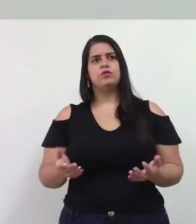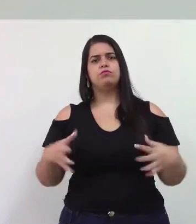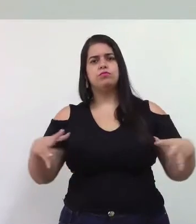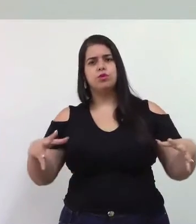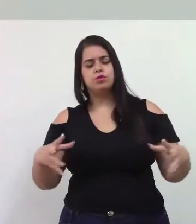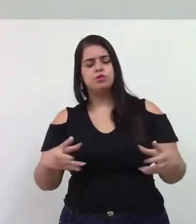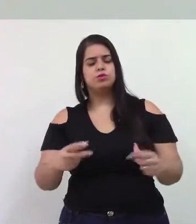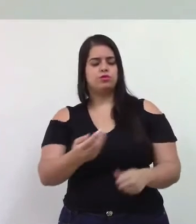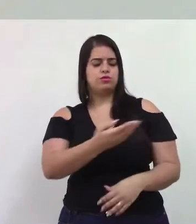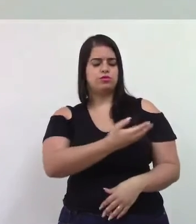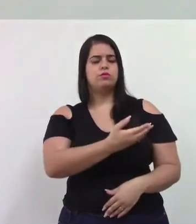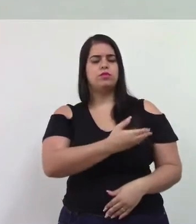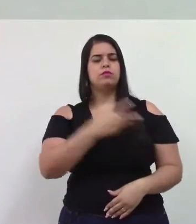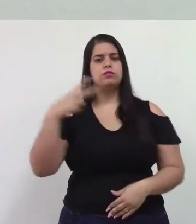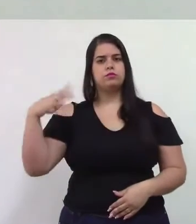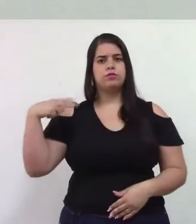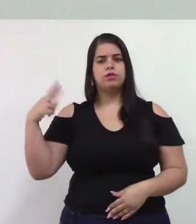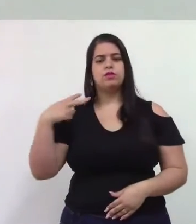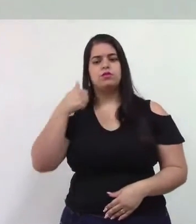nobres colegas vereadores e vereadoras e não vou